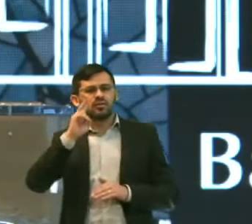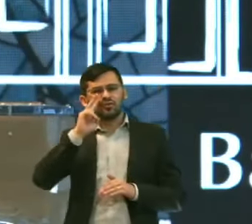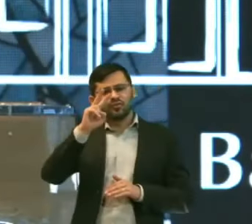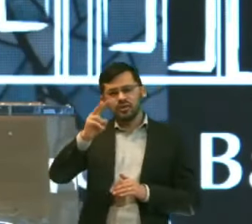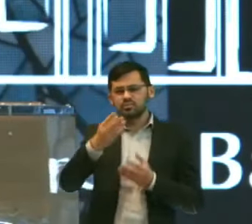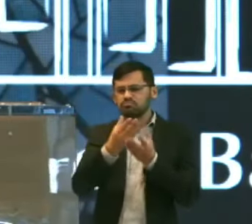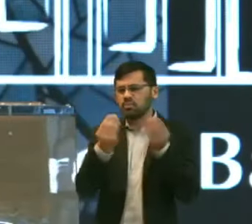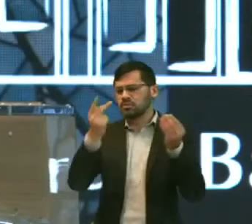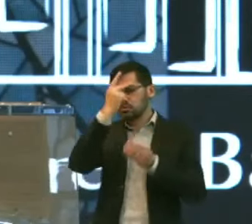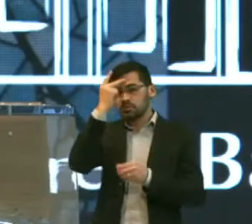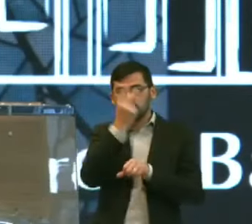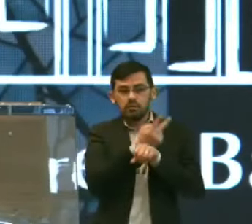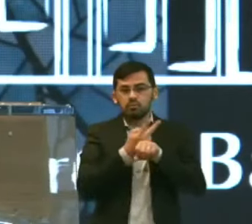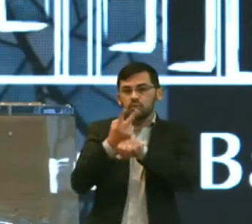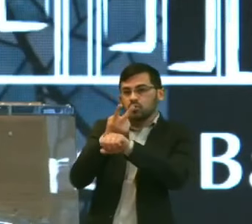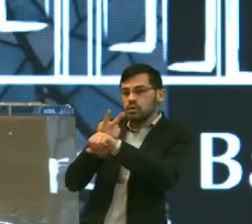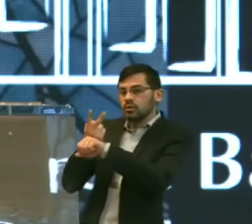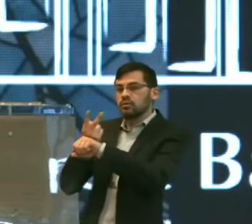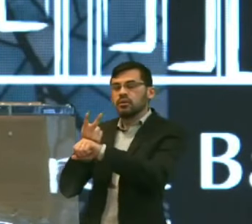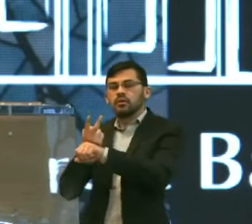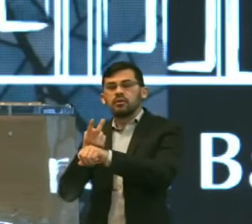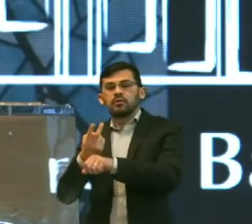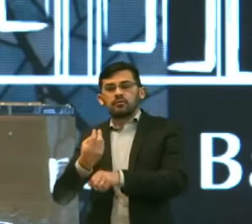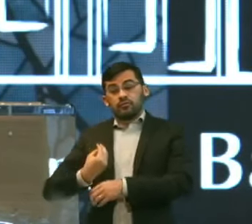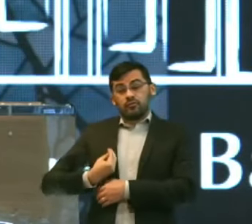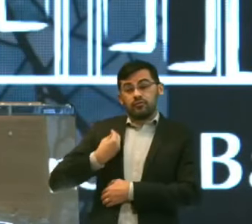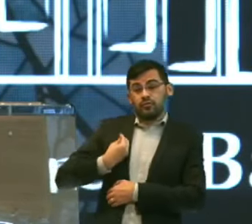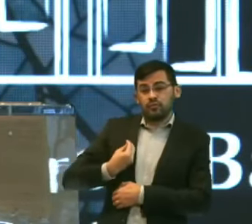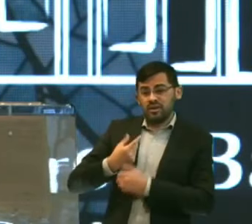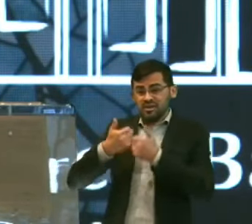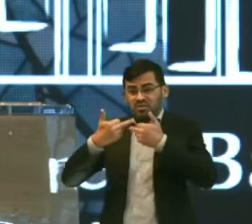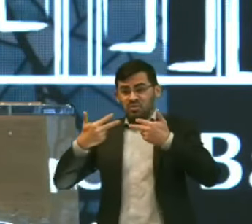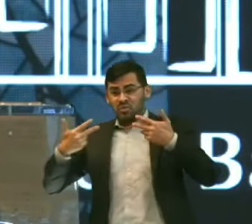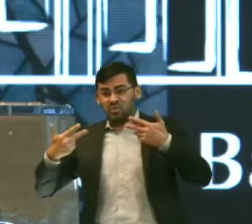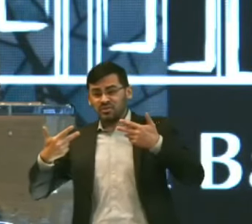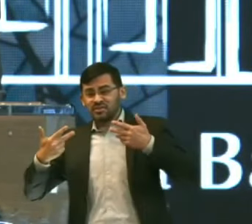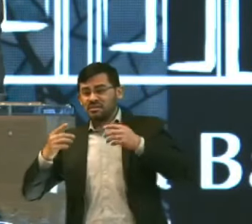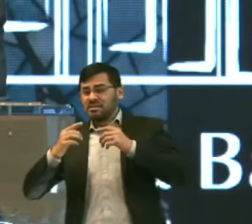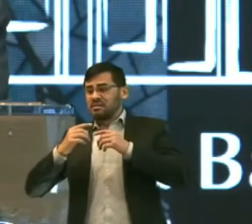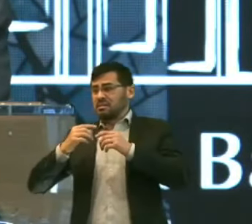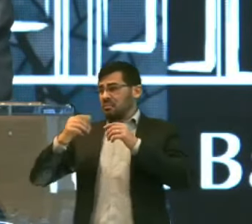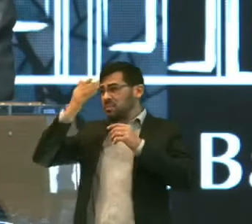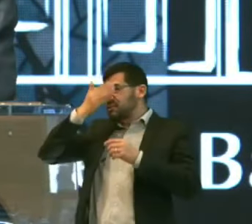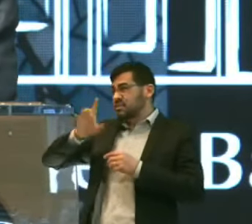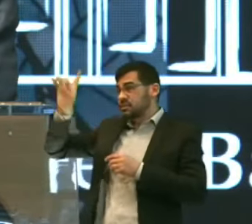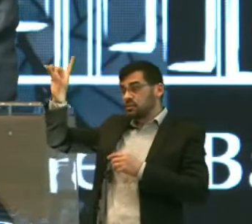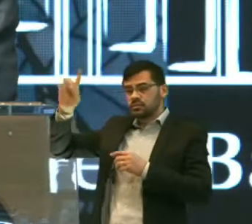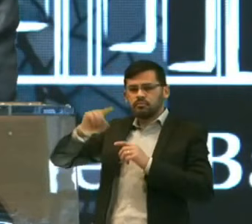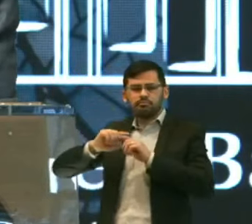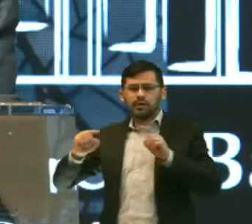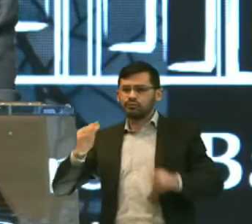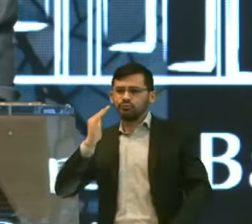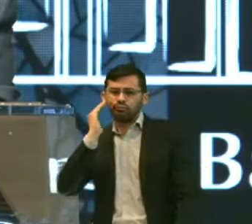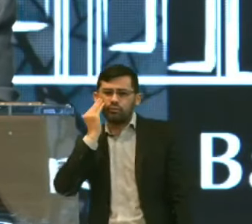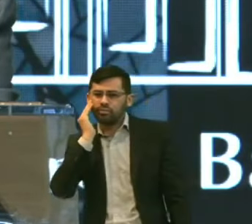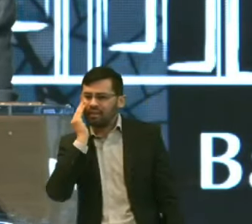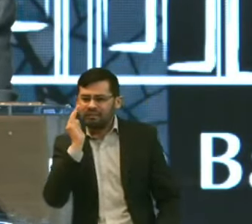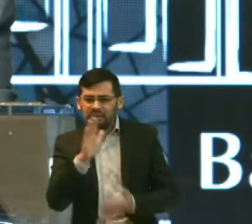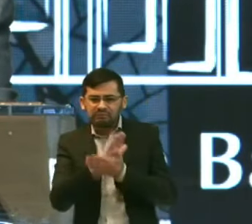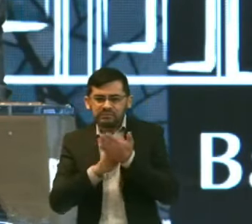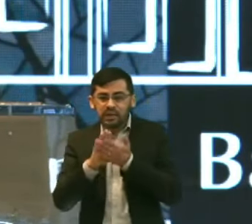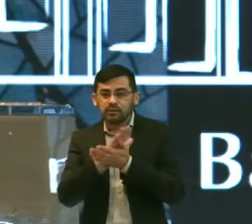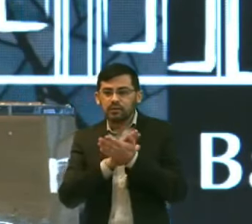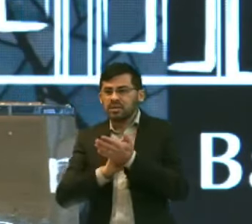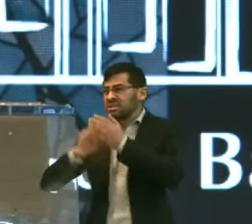sobrenatural De Deus Mas ainda Não compreendeu Que o poder Do Senhor Se derrama Sobre